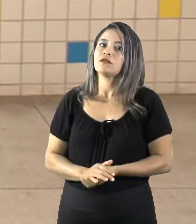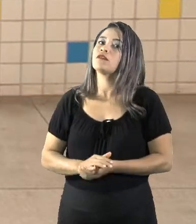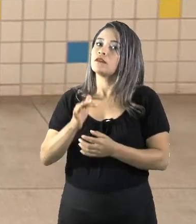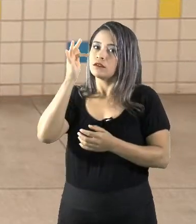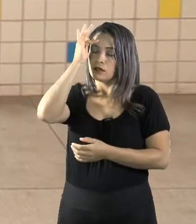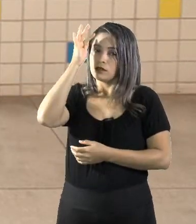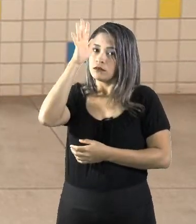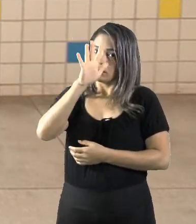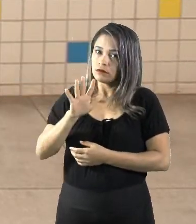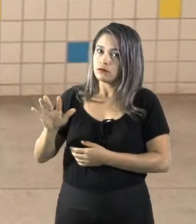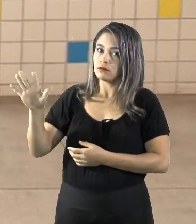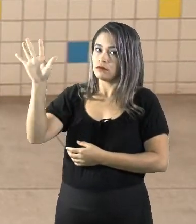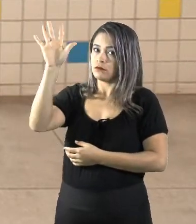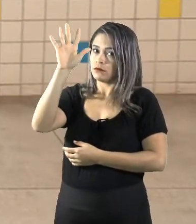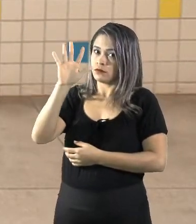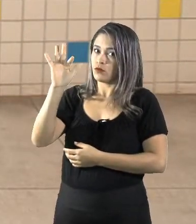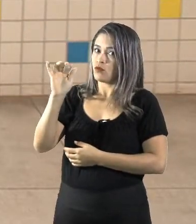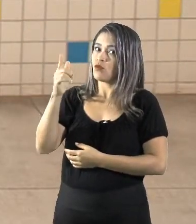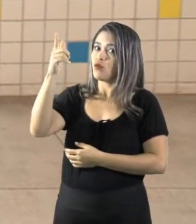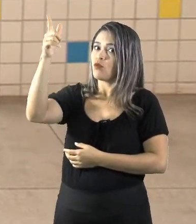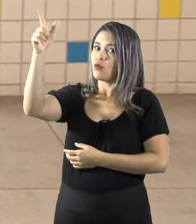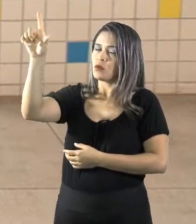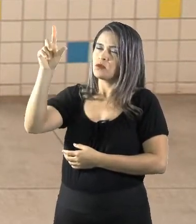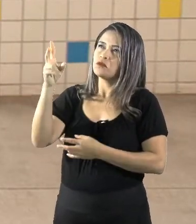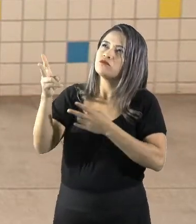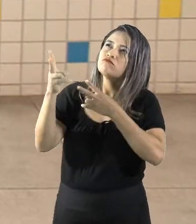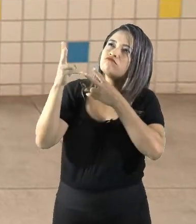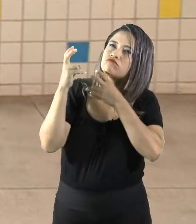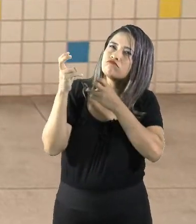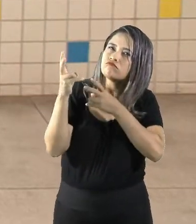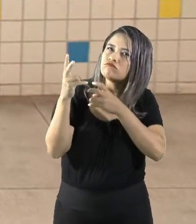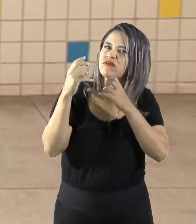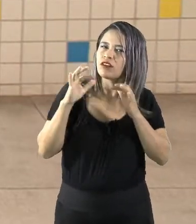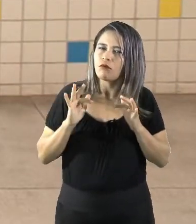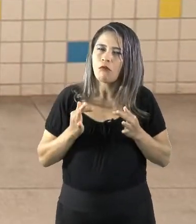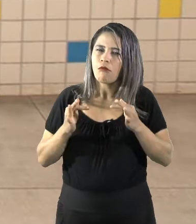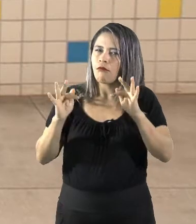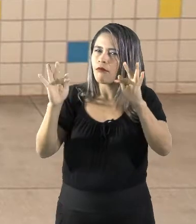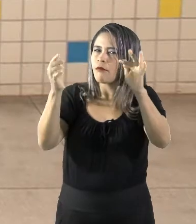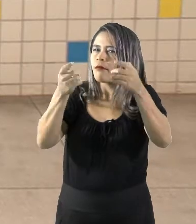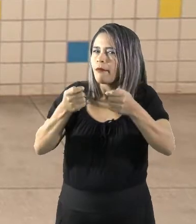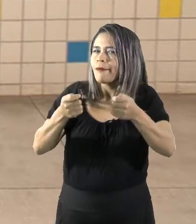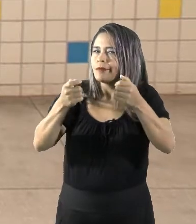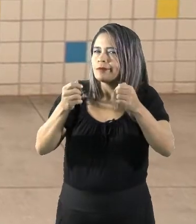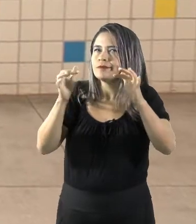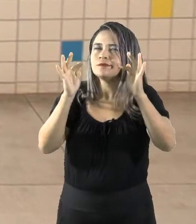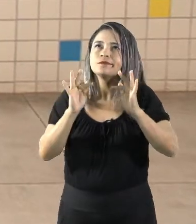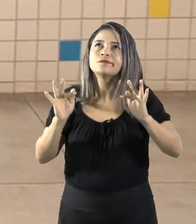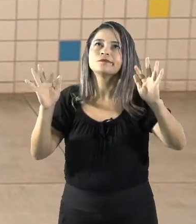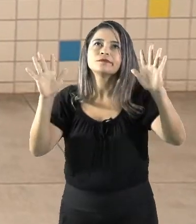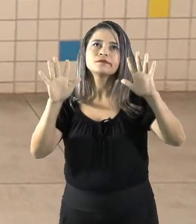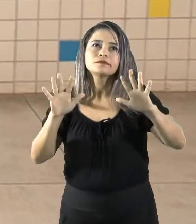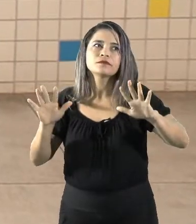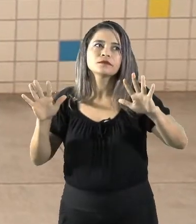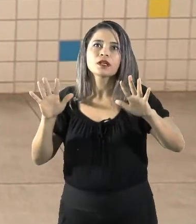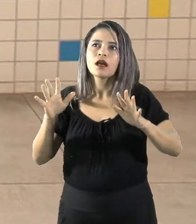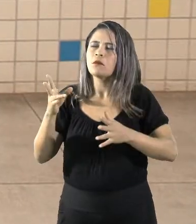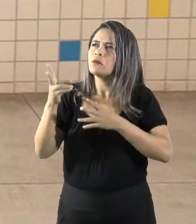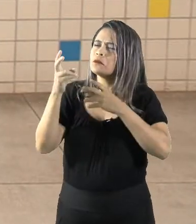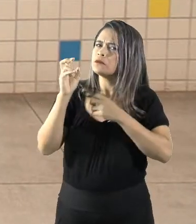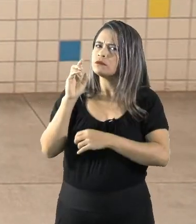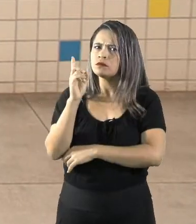depois, foram percebendo que já tinha um pouco mais de tecnologia e tal, e eles foram percebendo que não,